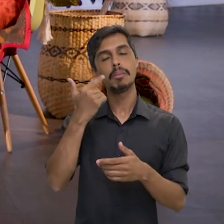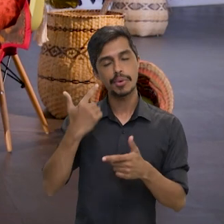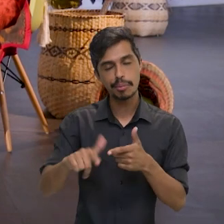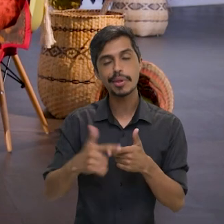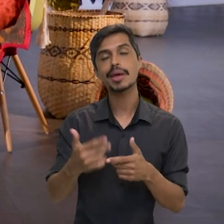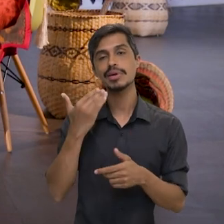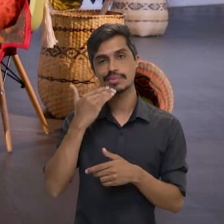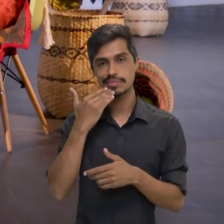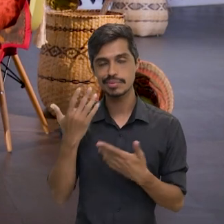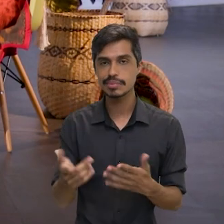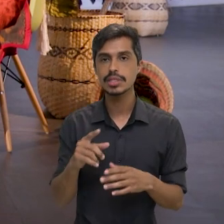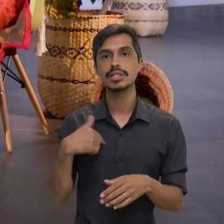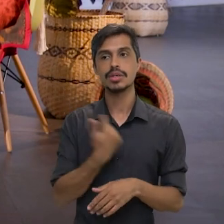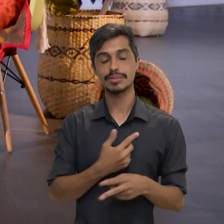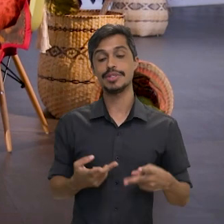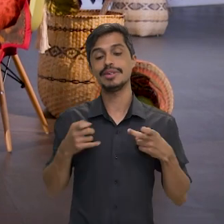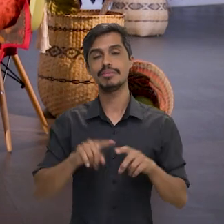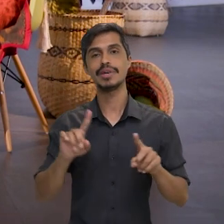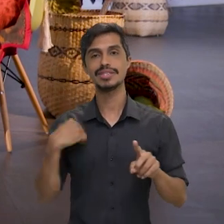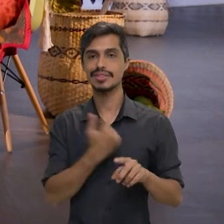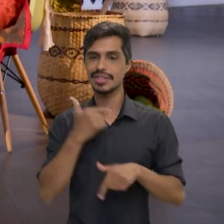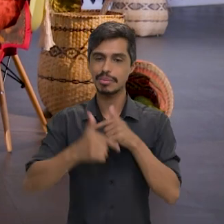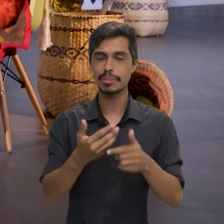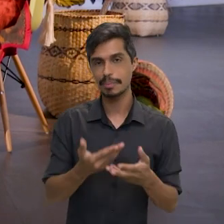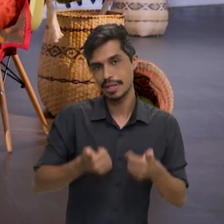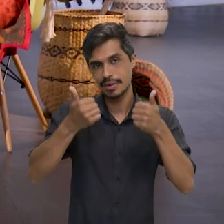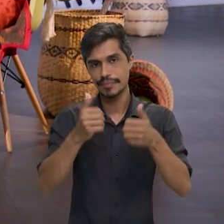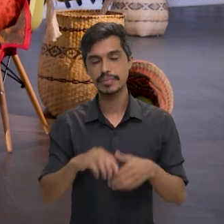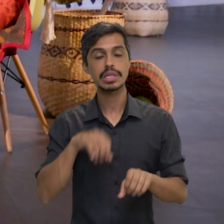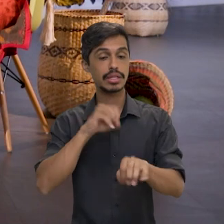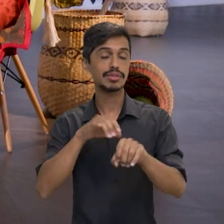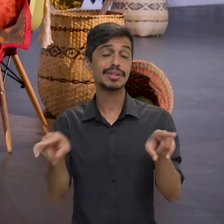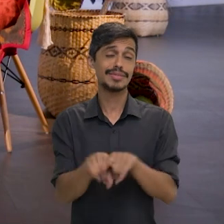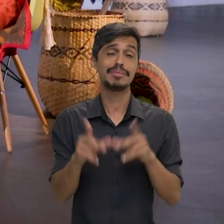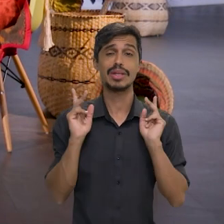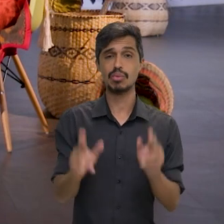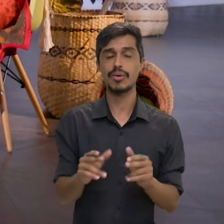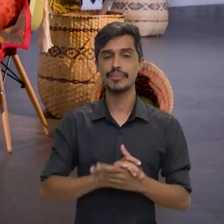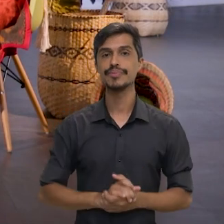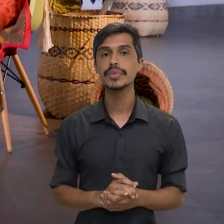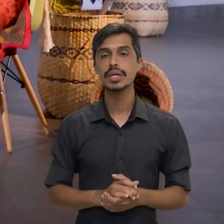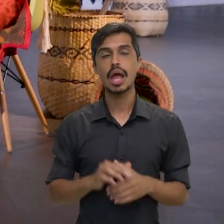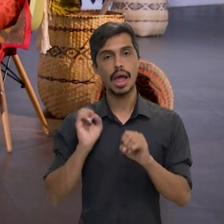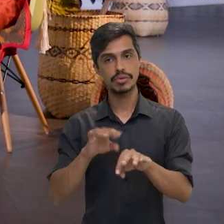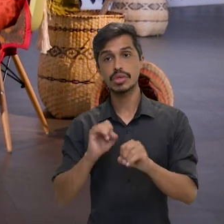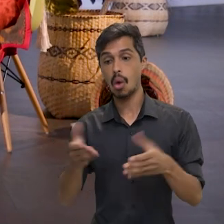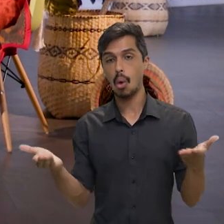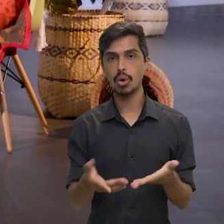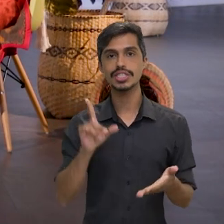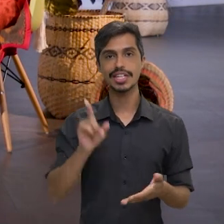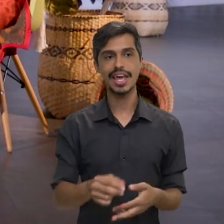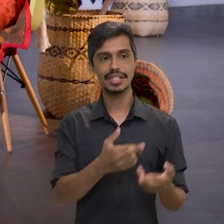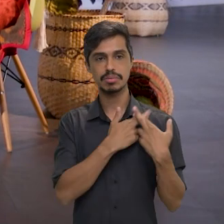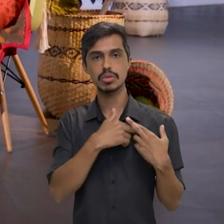reconhecemos isso esse ano, né? Mas estamos trabalhando para melhorar. Na educação, é a mesma coisa, né? A educação é